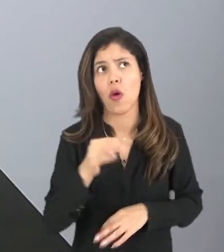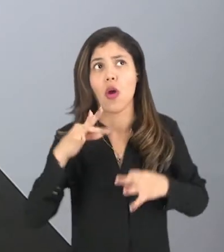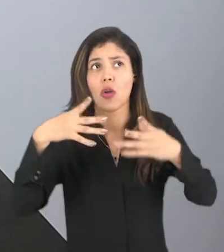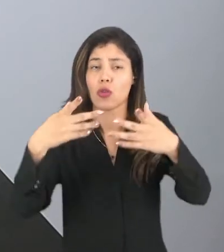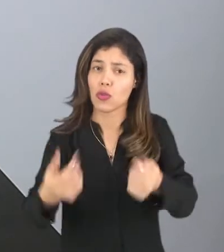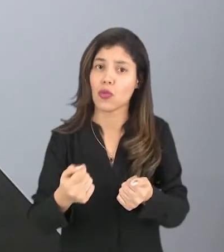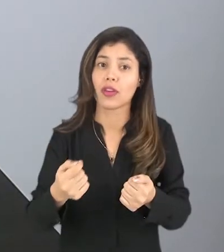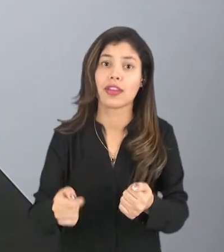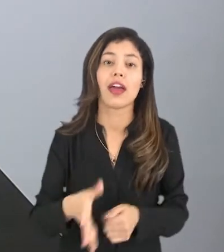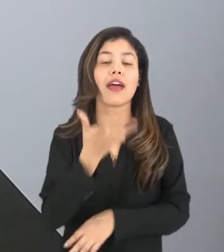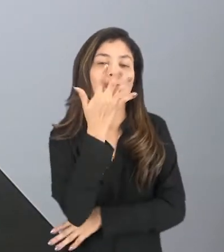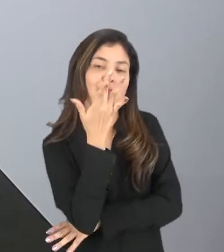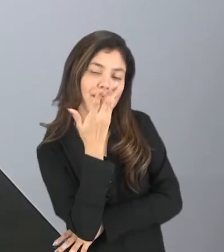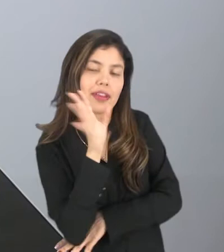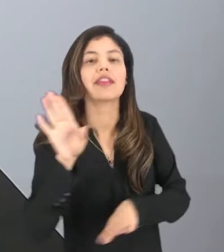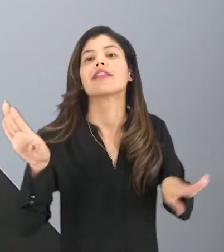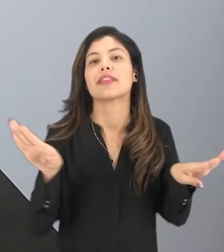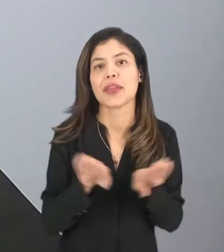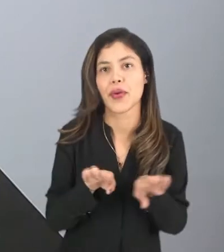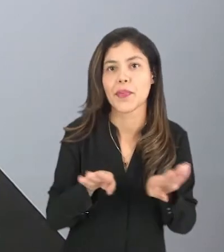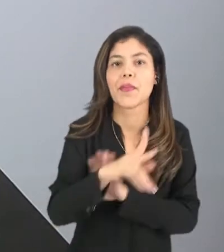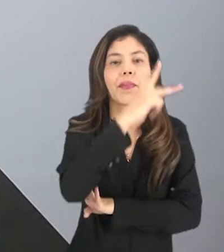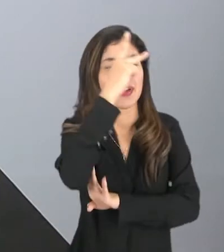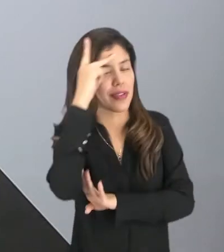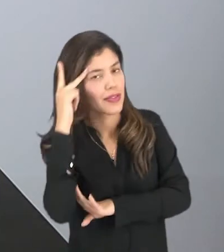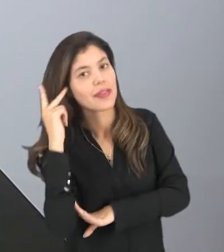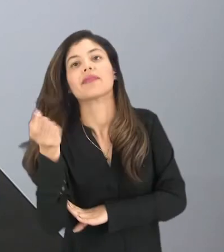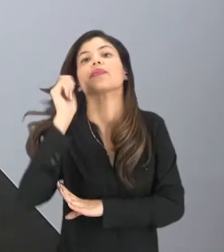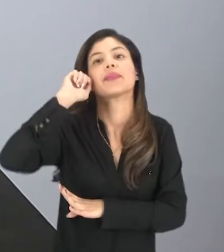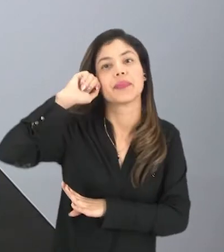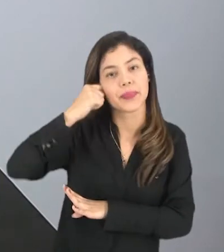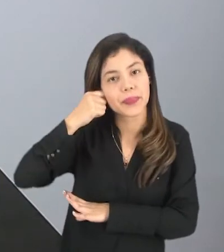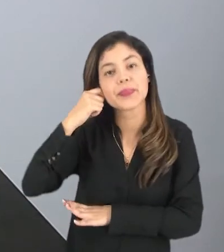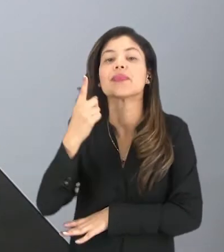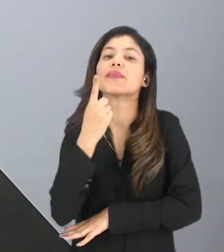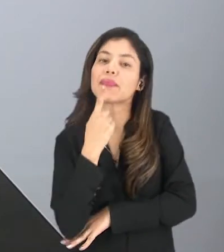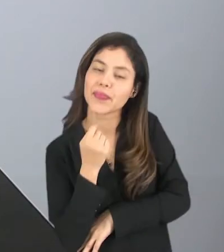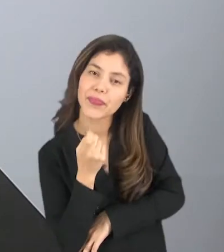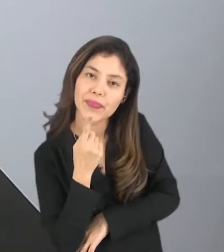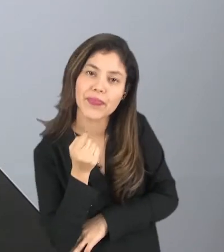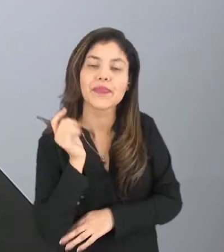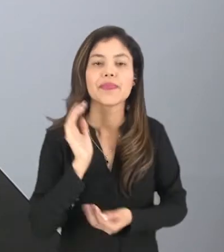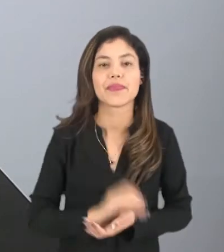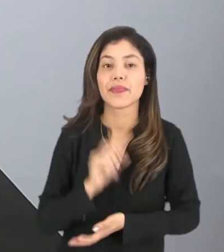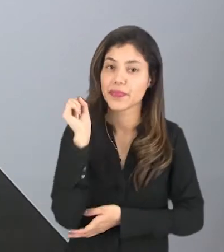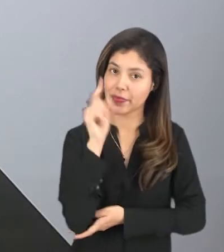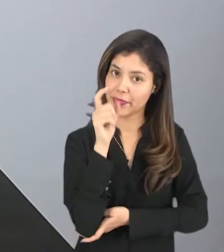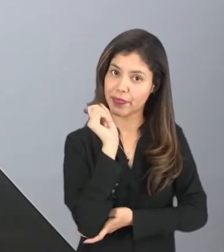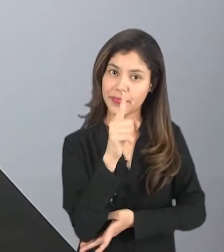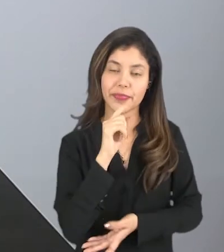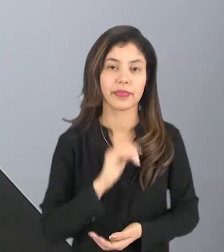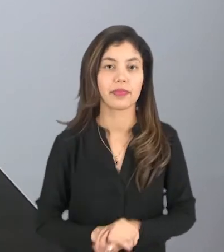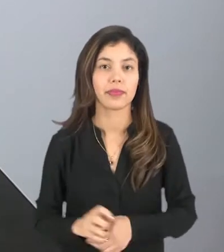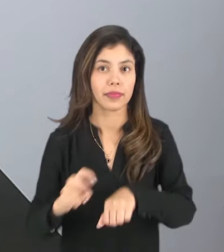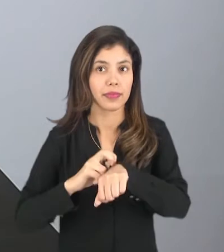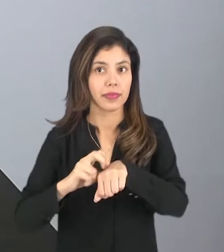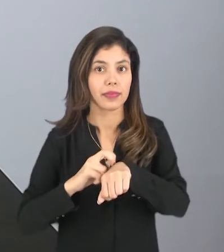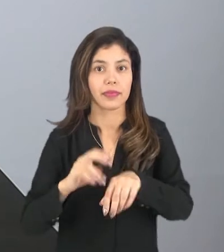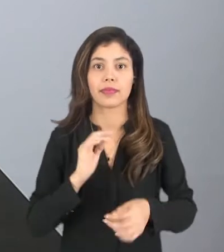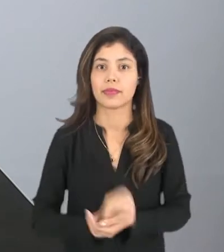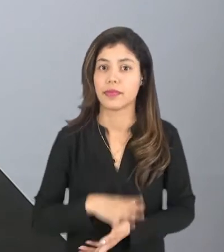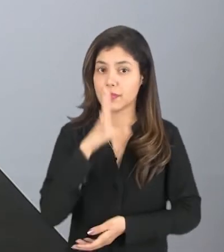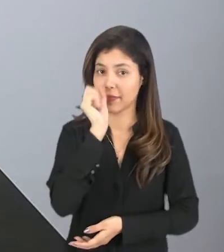todas as cores. Existem pessoas pretas, vermelhas, azuis, verdes,